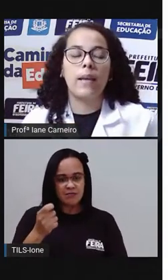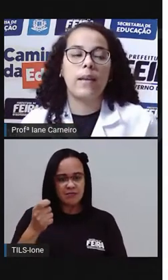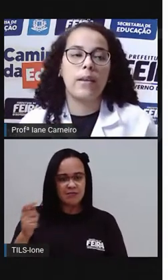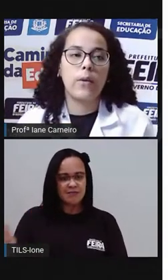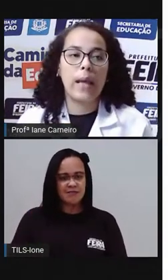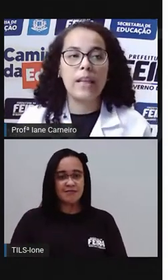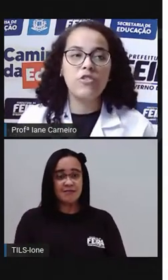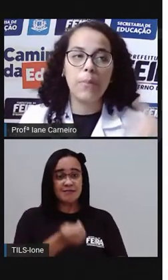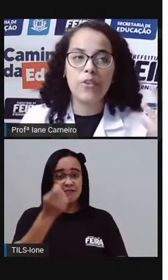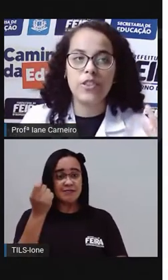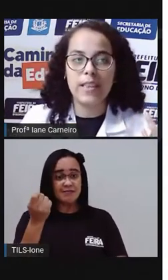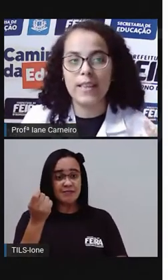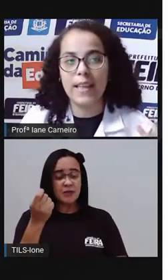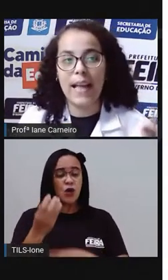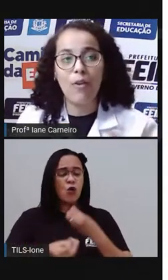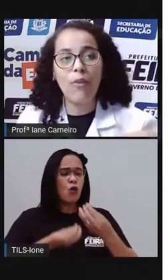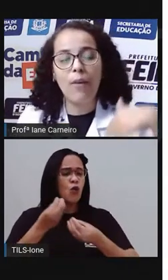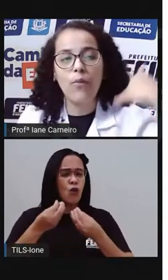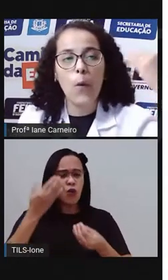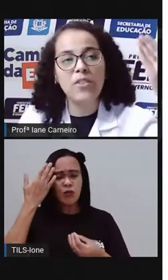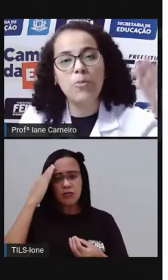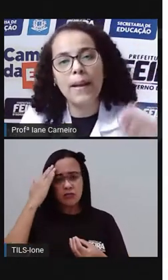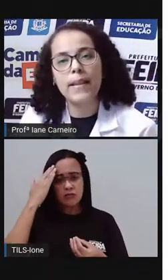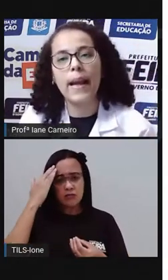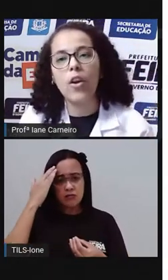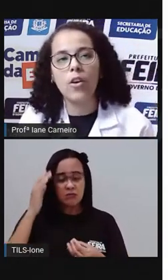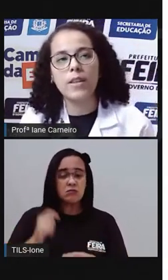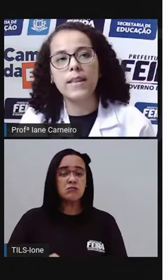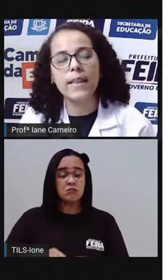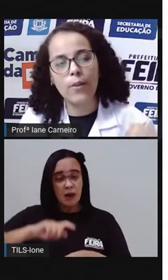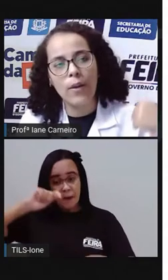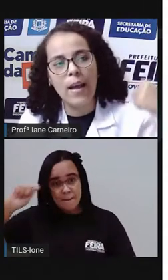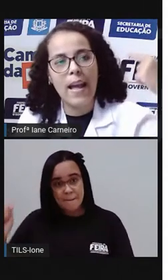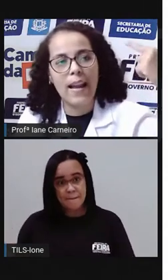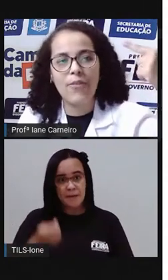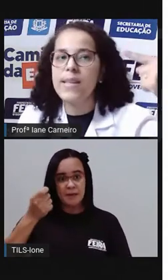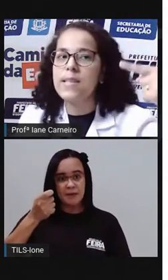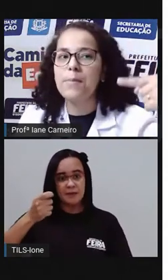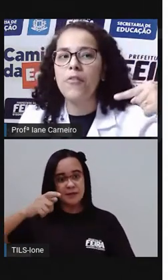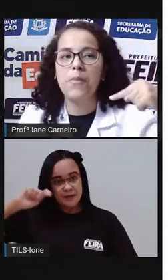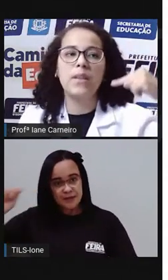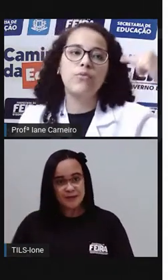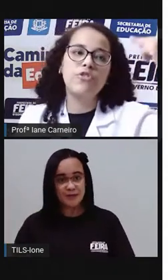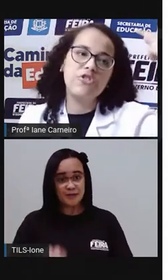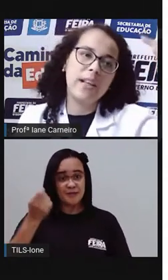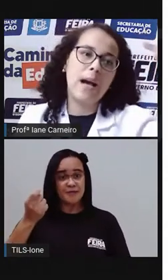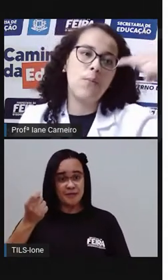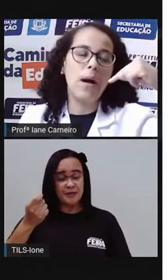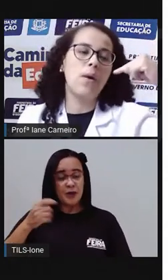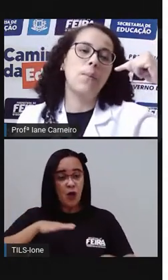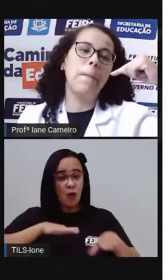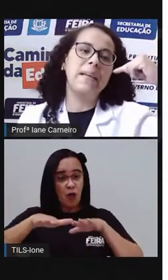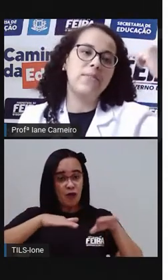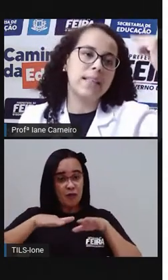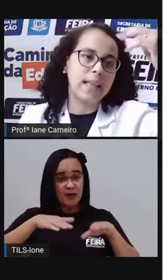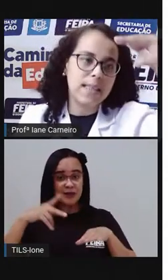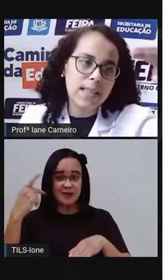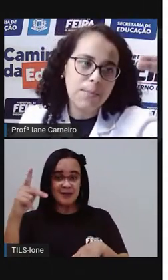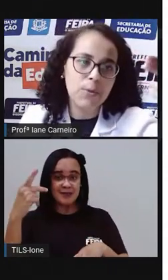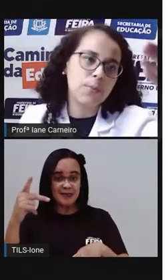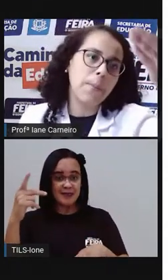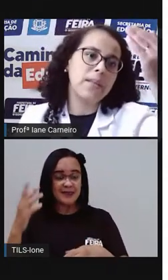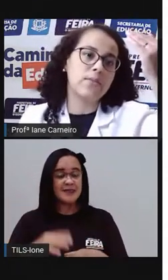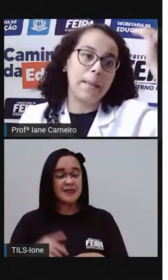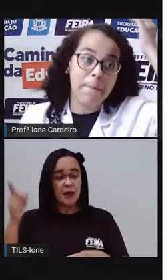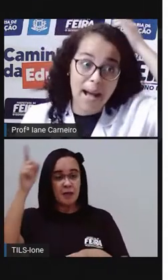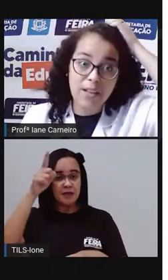Então, o que a gente pode entender? A forma de bater a corda. Então, ela faz esse movimento de girar. Um momento ele está em